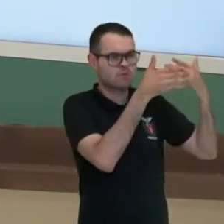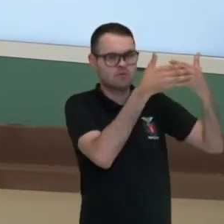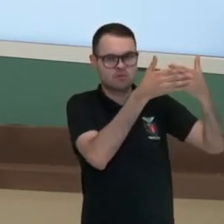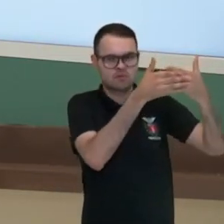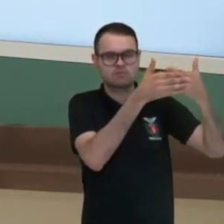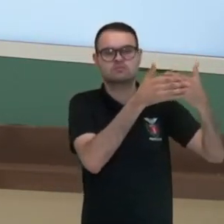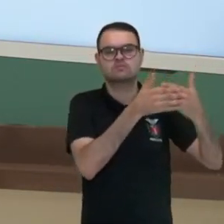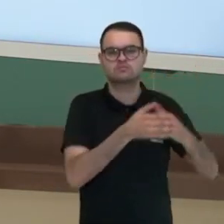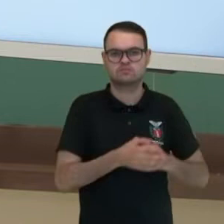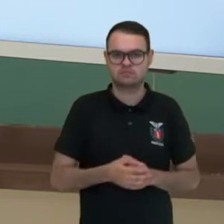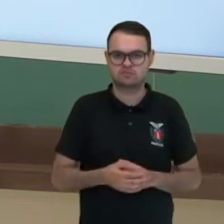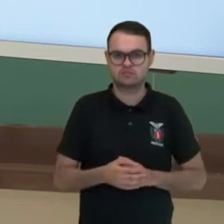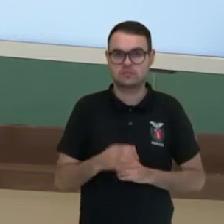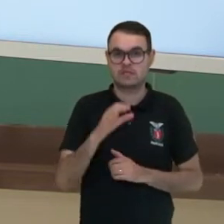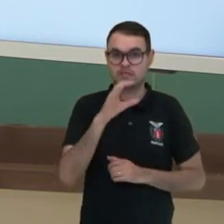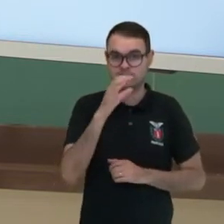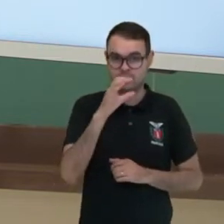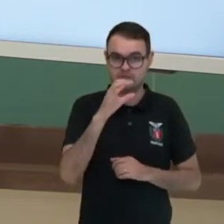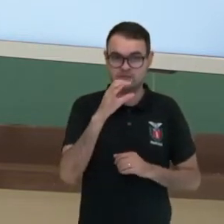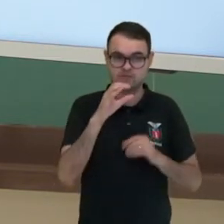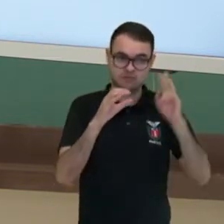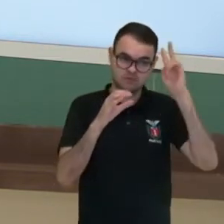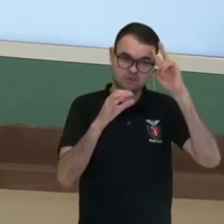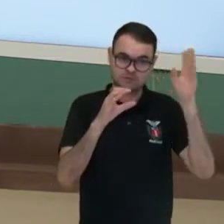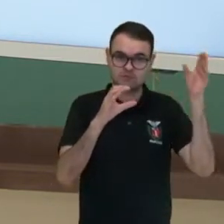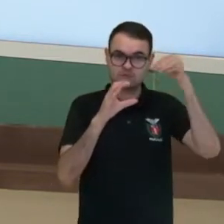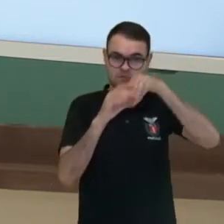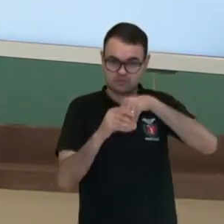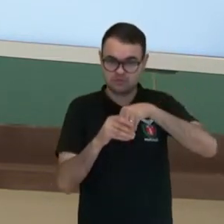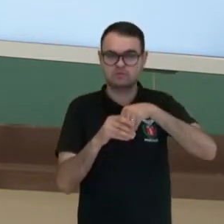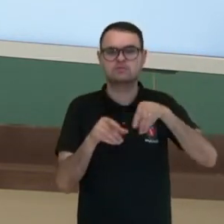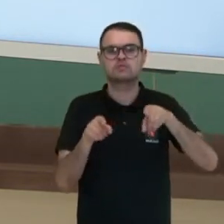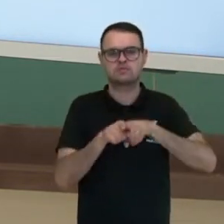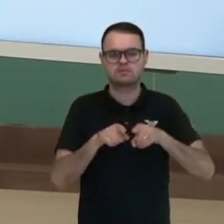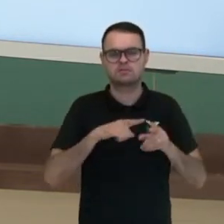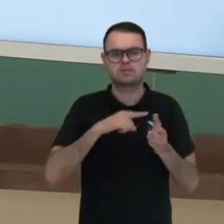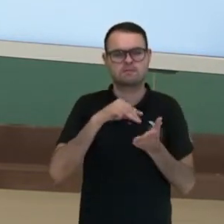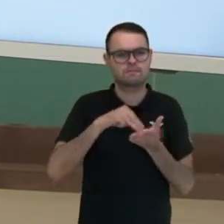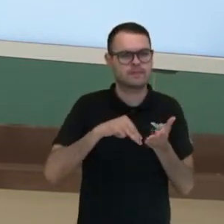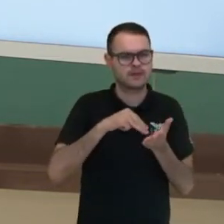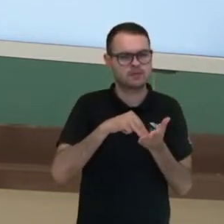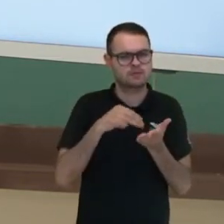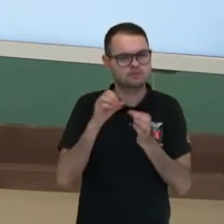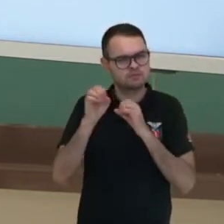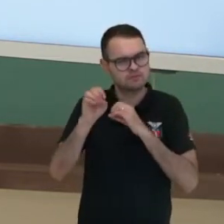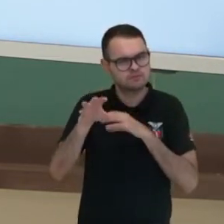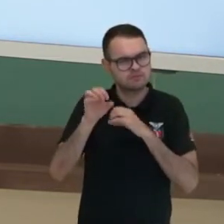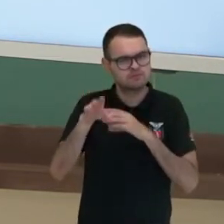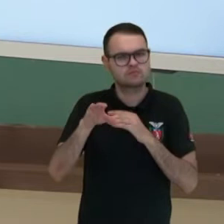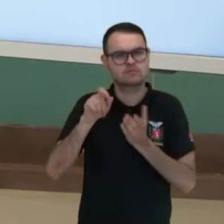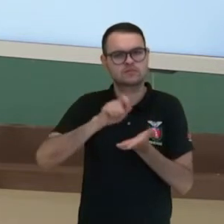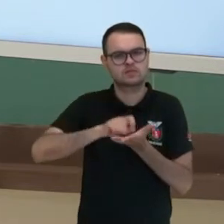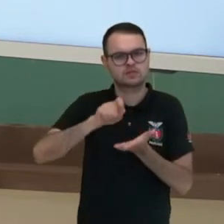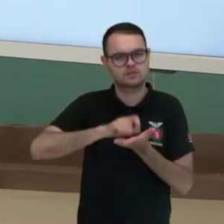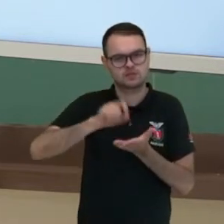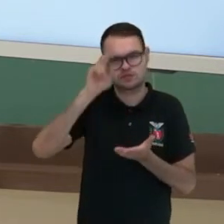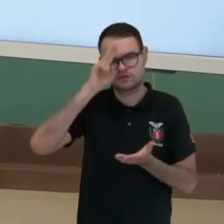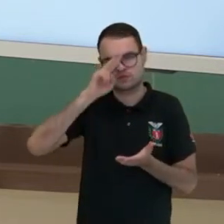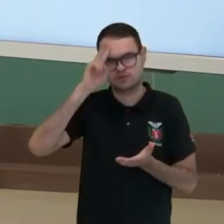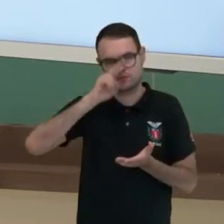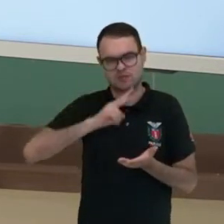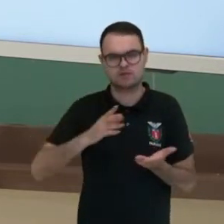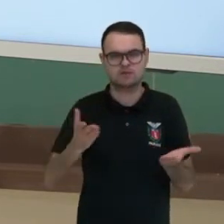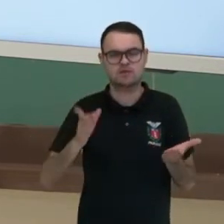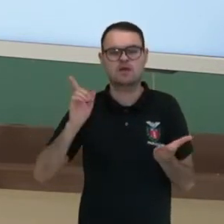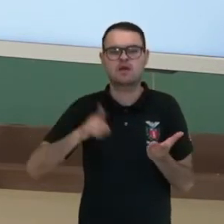ciência, isso implica que a história também tenha um método do ensino de história, da escrita da história. E